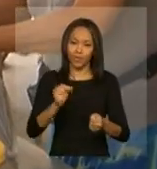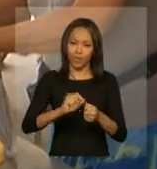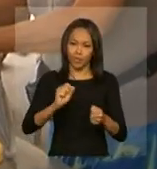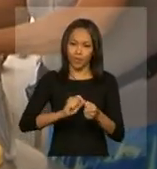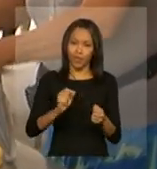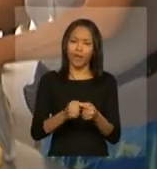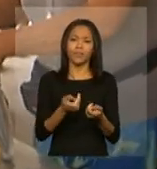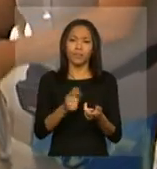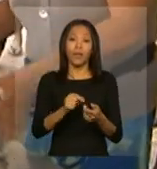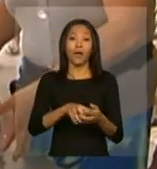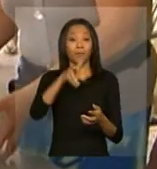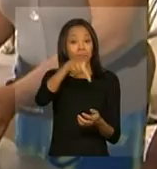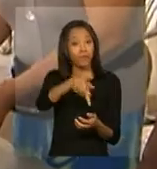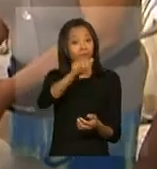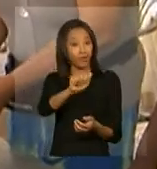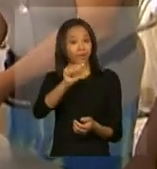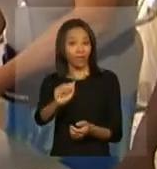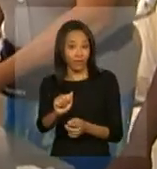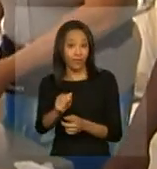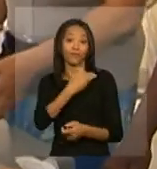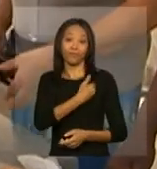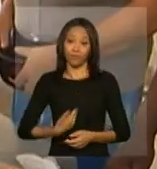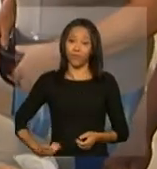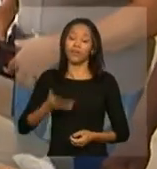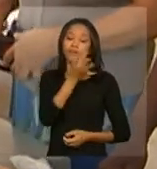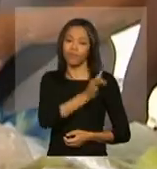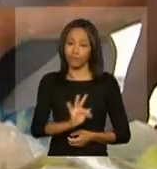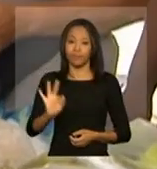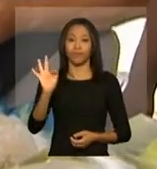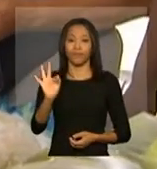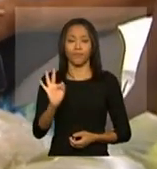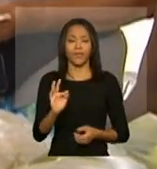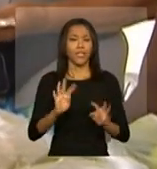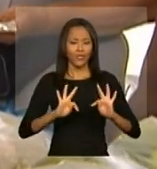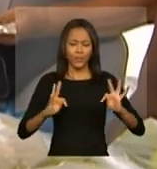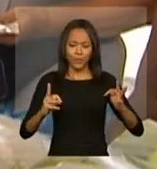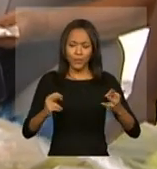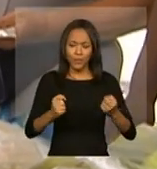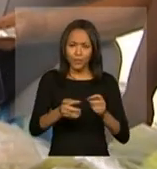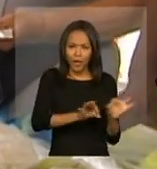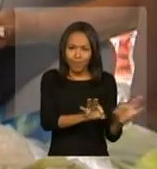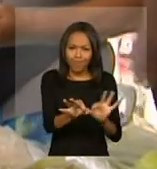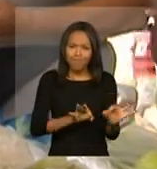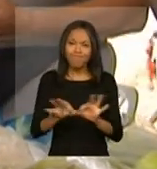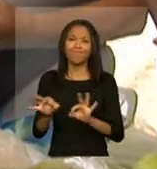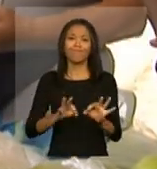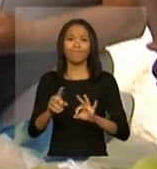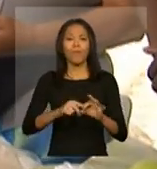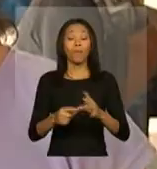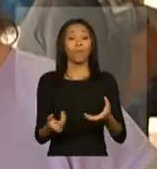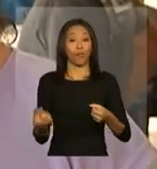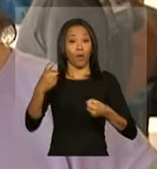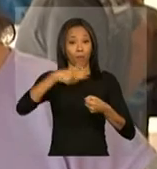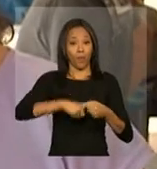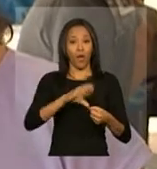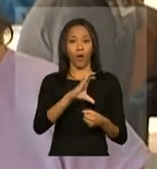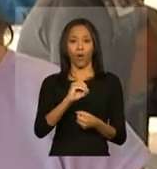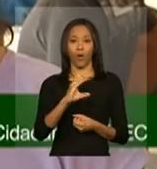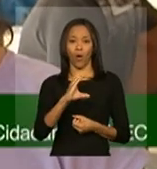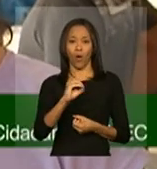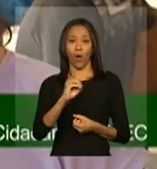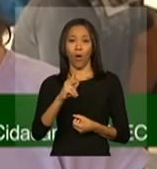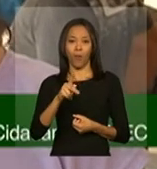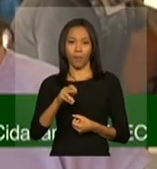para o programa de aquisição de alimentos do governo, o PAA. E tudo é feito por meio de uma cooperativa. É importante